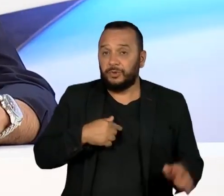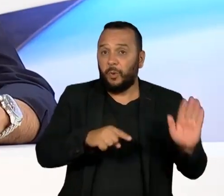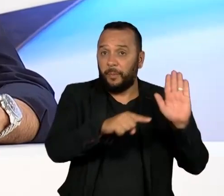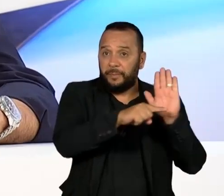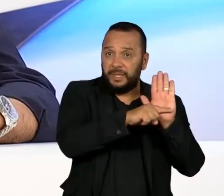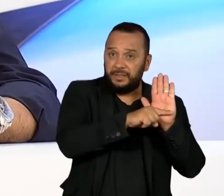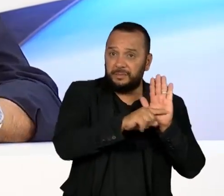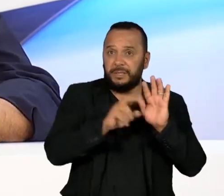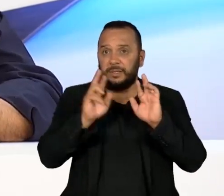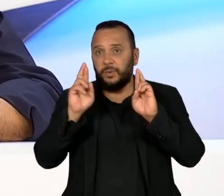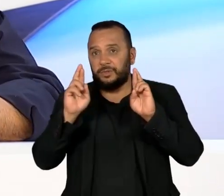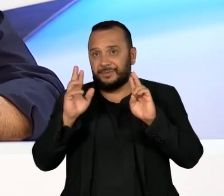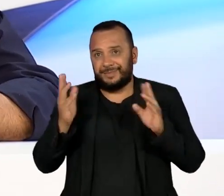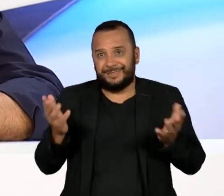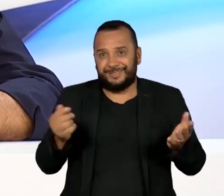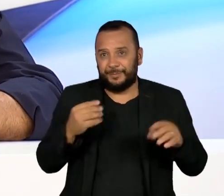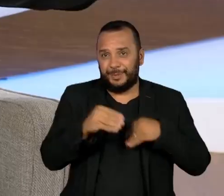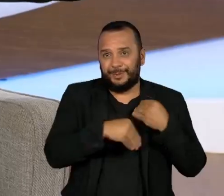você acorda